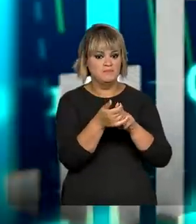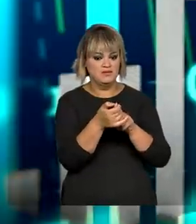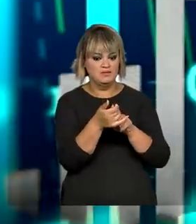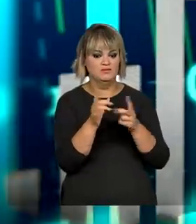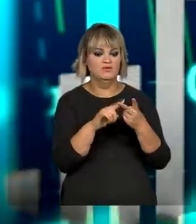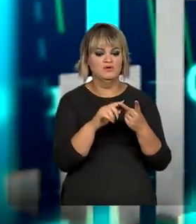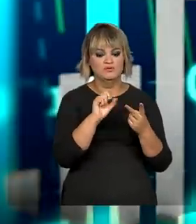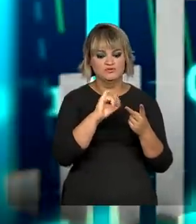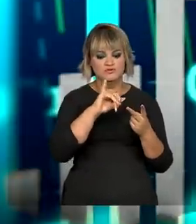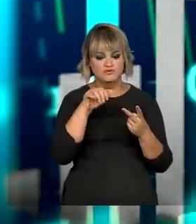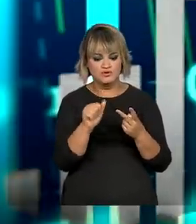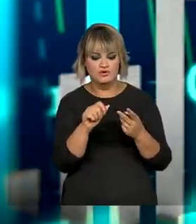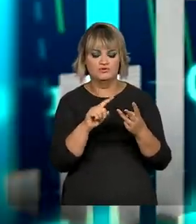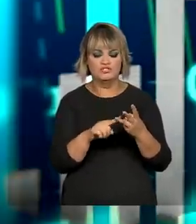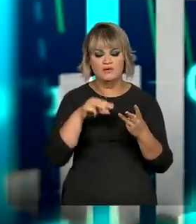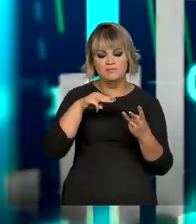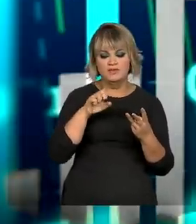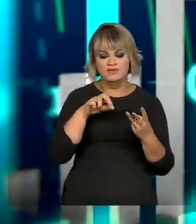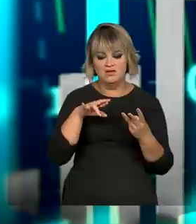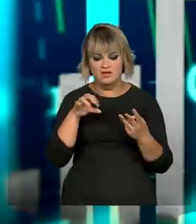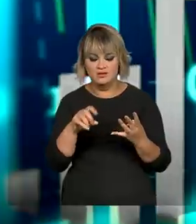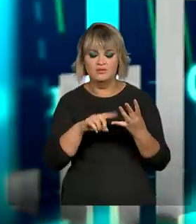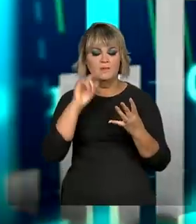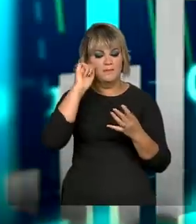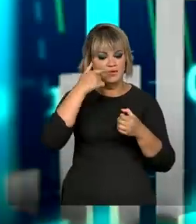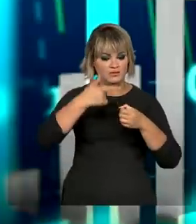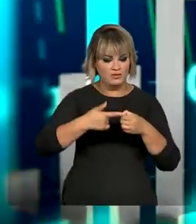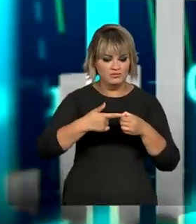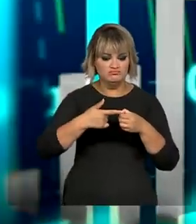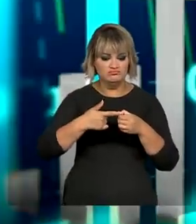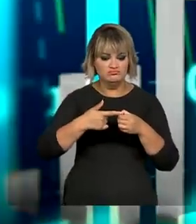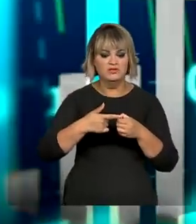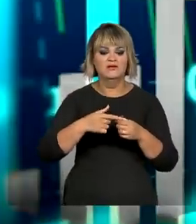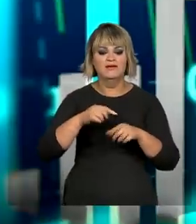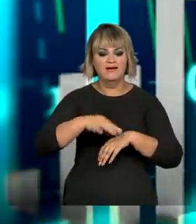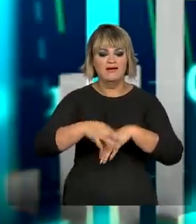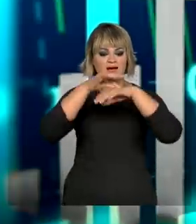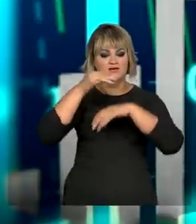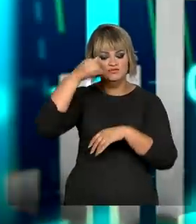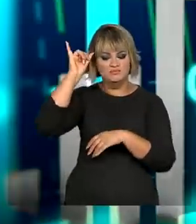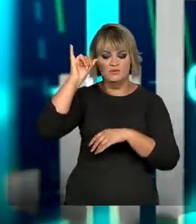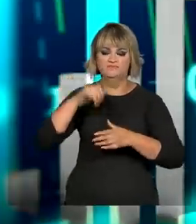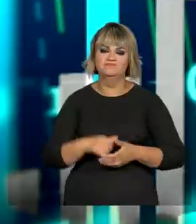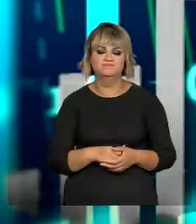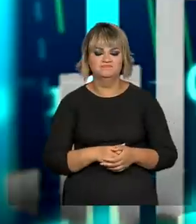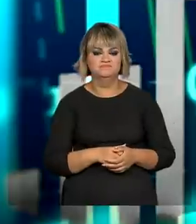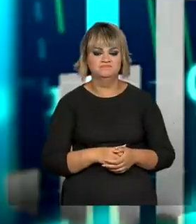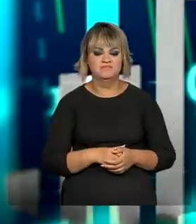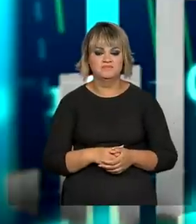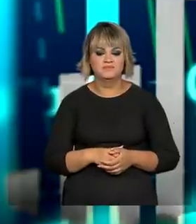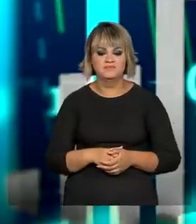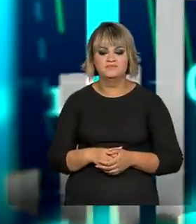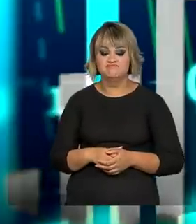também uma produção excepcional, soja, minérios, apesar da flutuação do preço dos minérios, da mesma forma também o